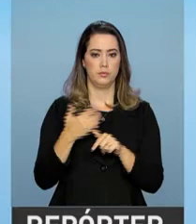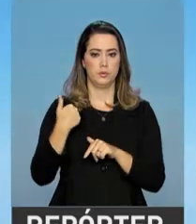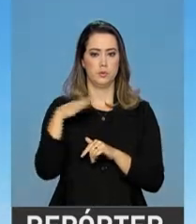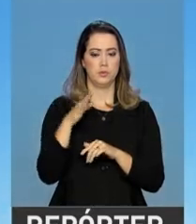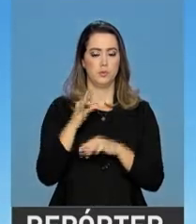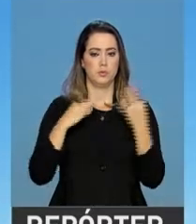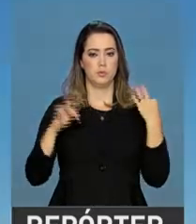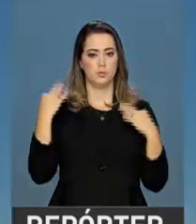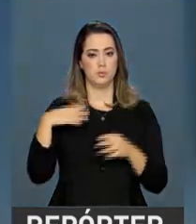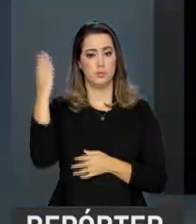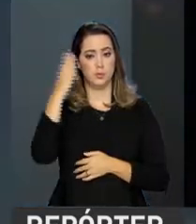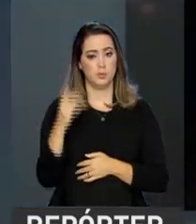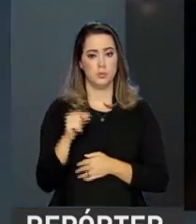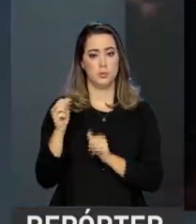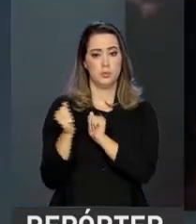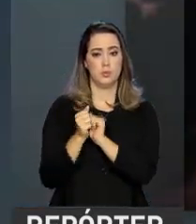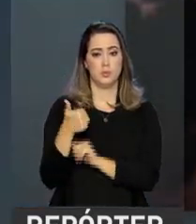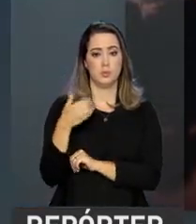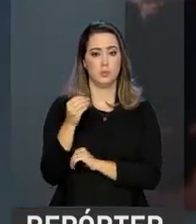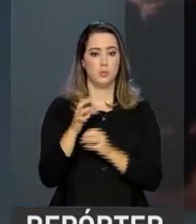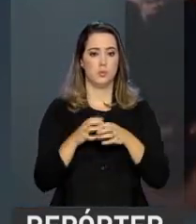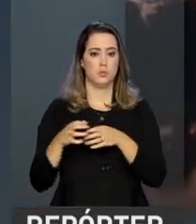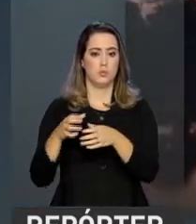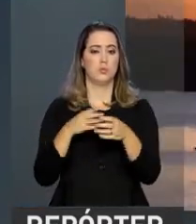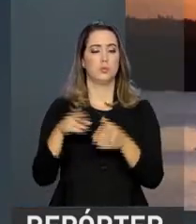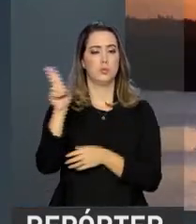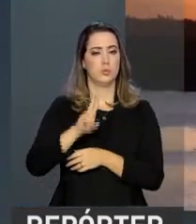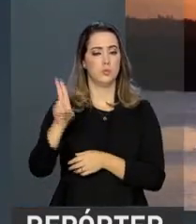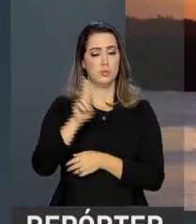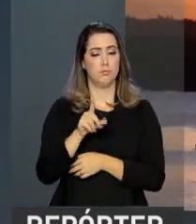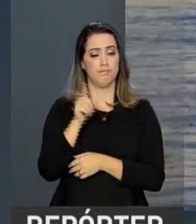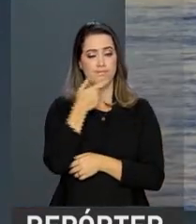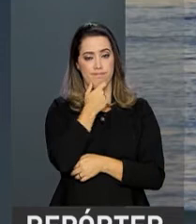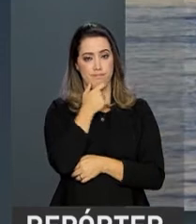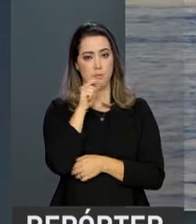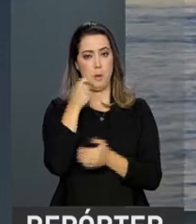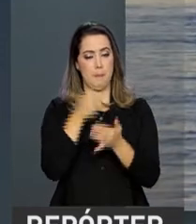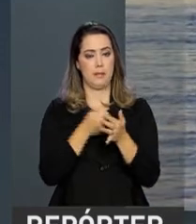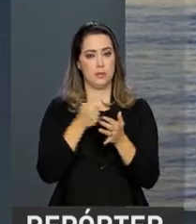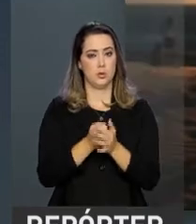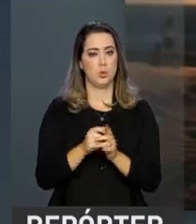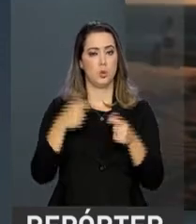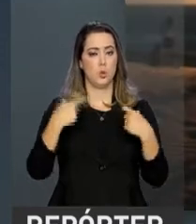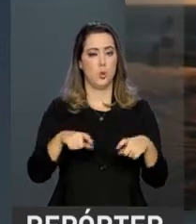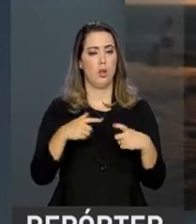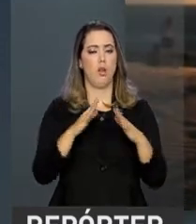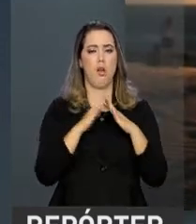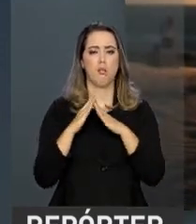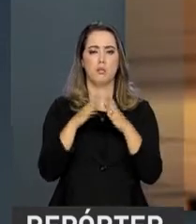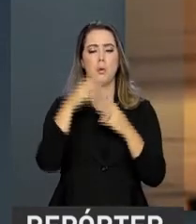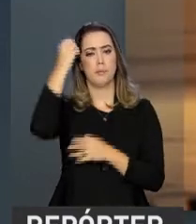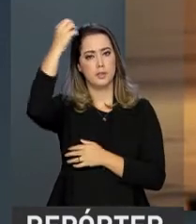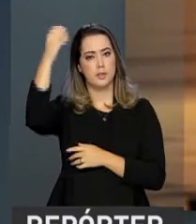Turismo. O país fez uma parceria com 10 instituições de ensino superior no Reino Unido e custeou gastos como alojamento, passagens